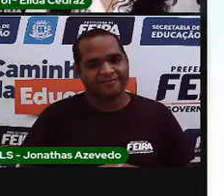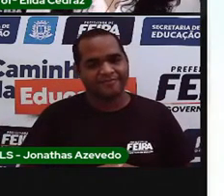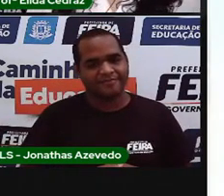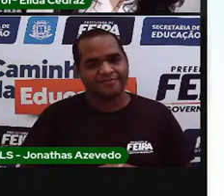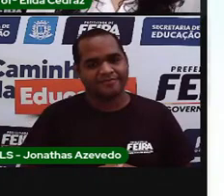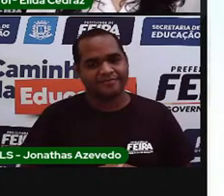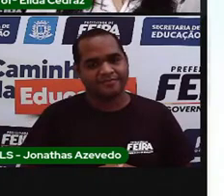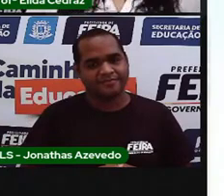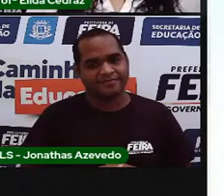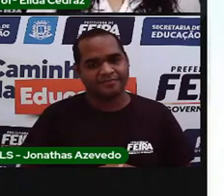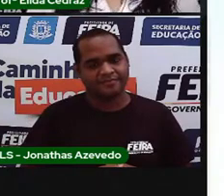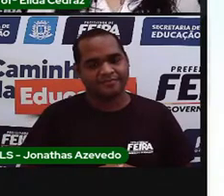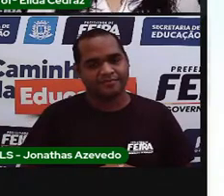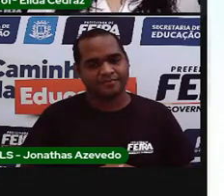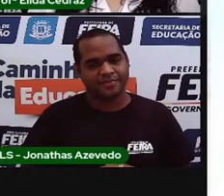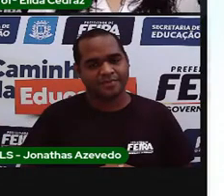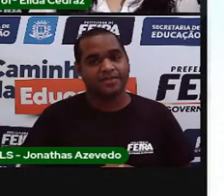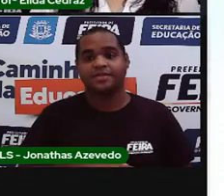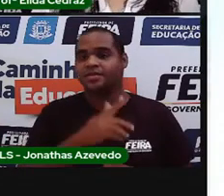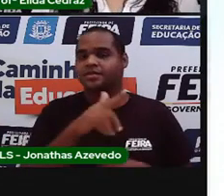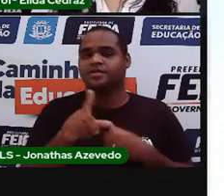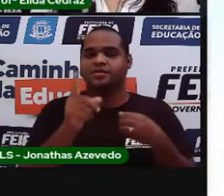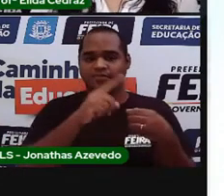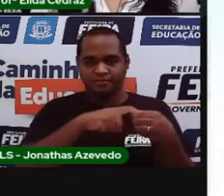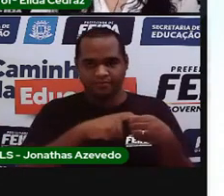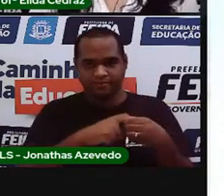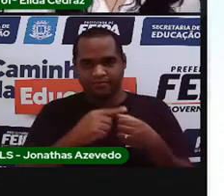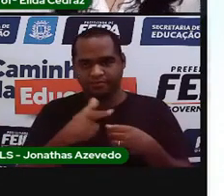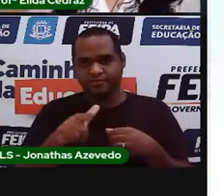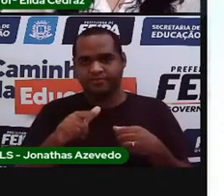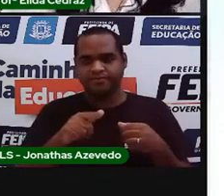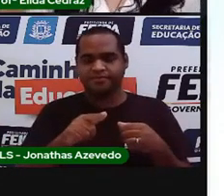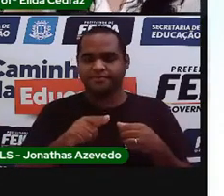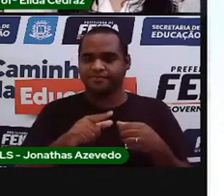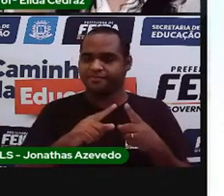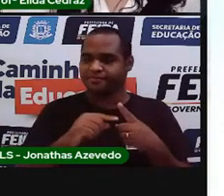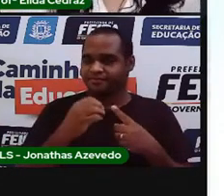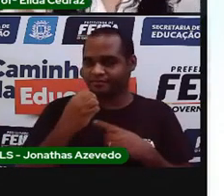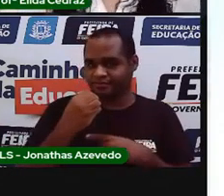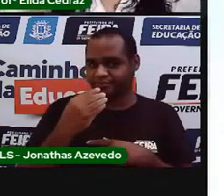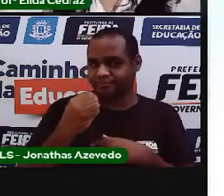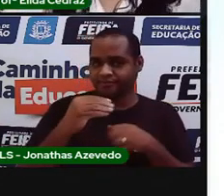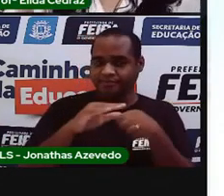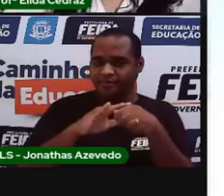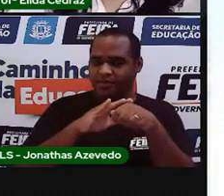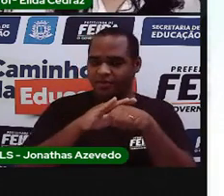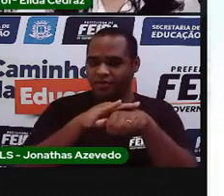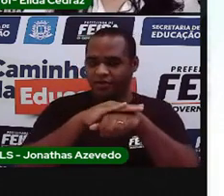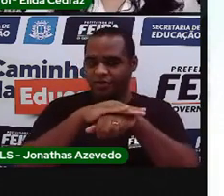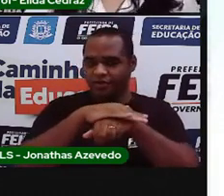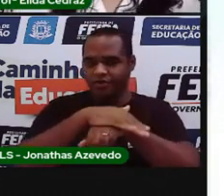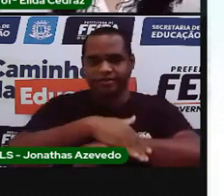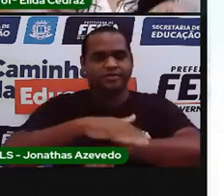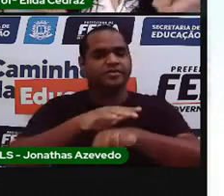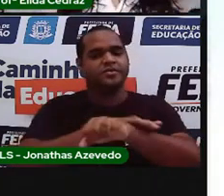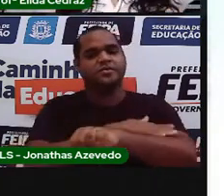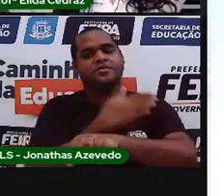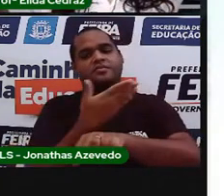Na viagem de volta, seu urubu, que tocou a noite toda,